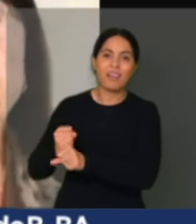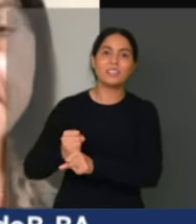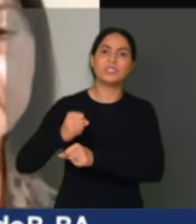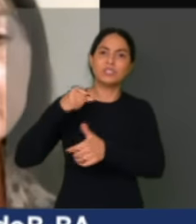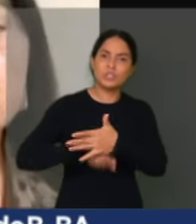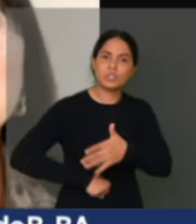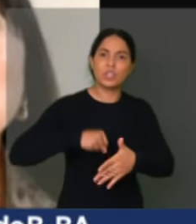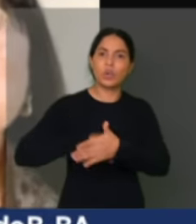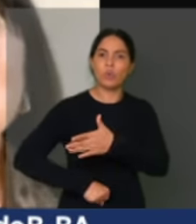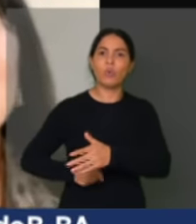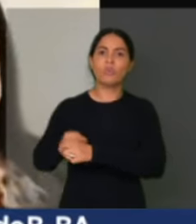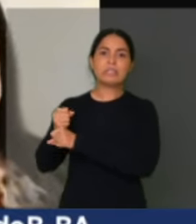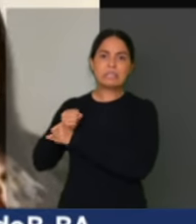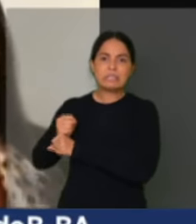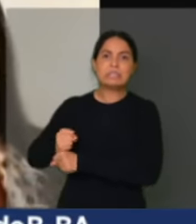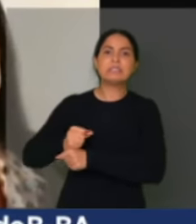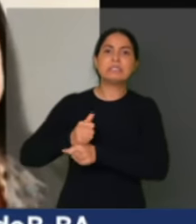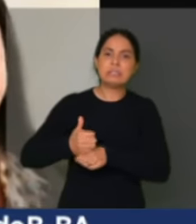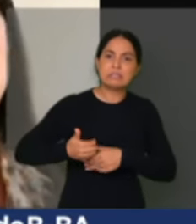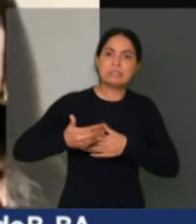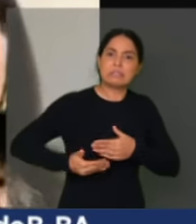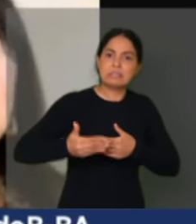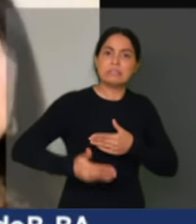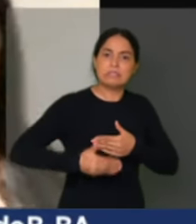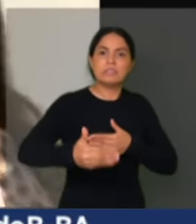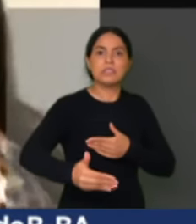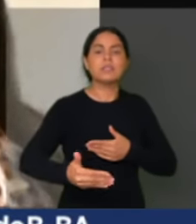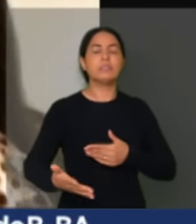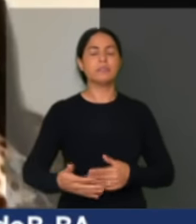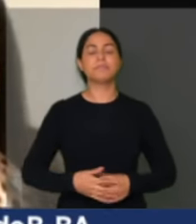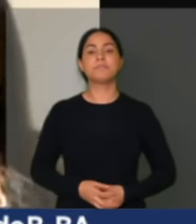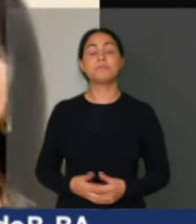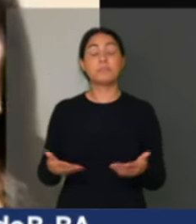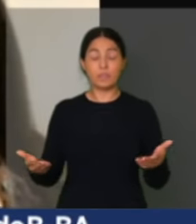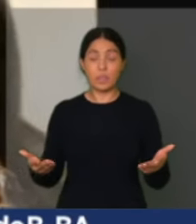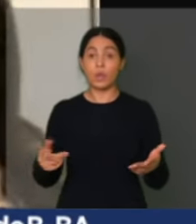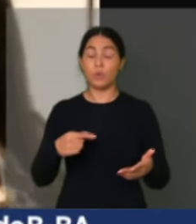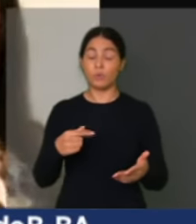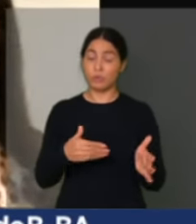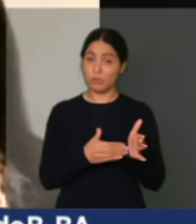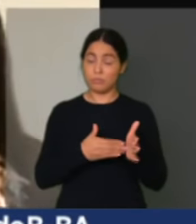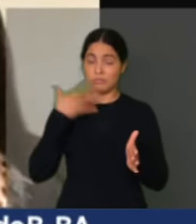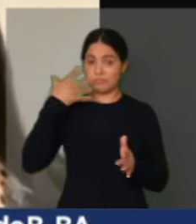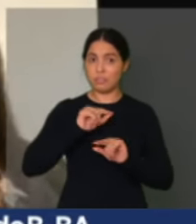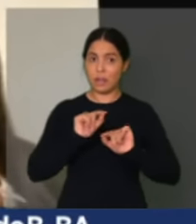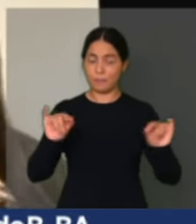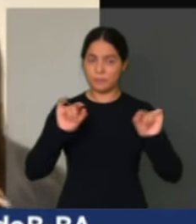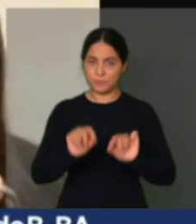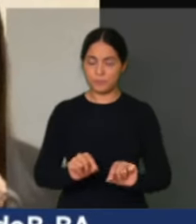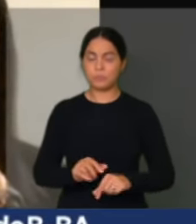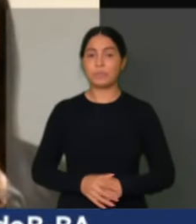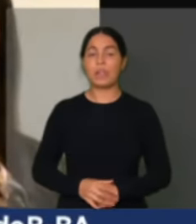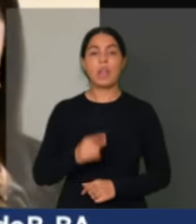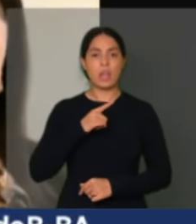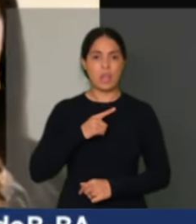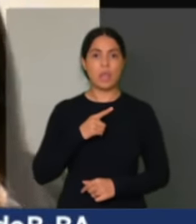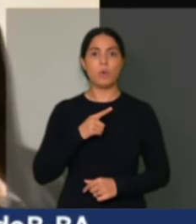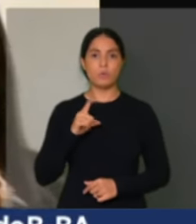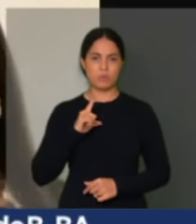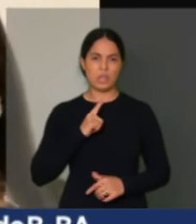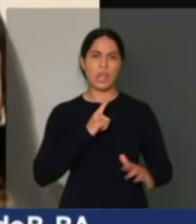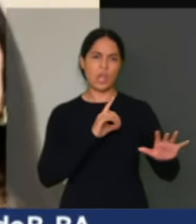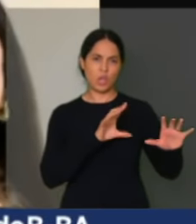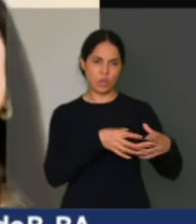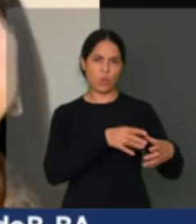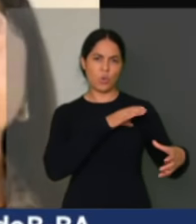Nacional. E, por último, senhor presidente, eu quero dizer que fiz parte da Comissão Especial da Reforma Administrativa,